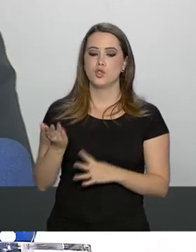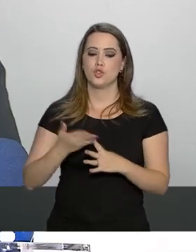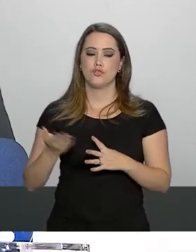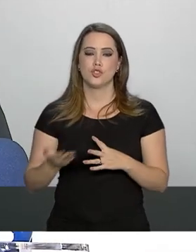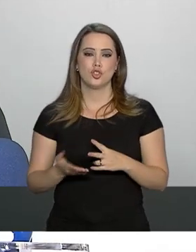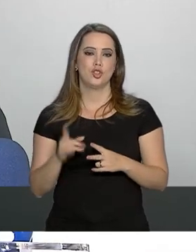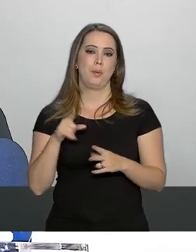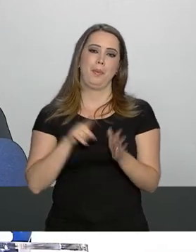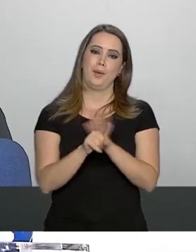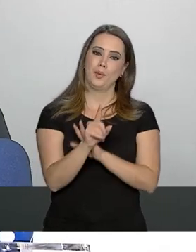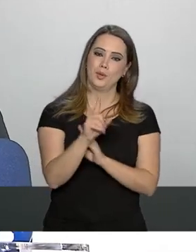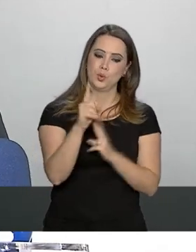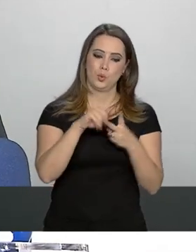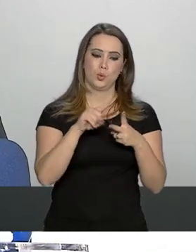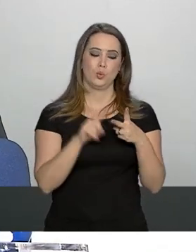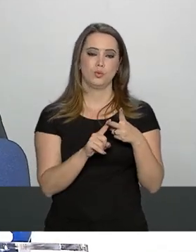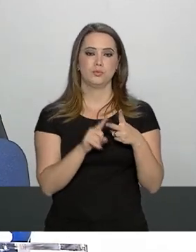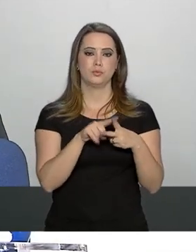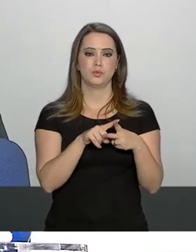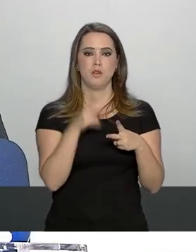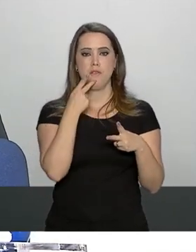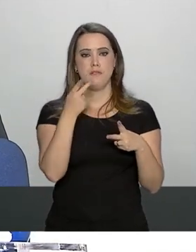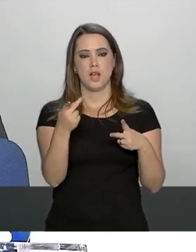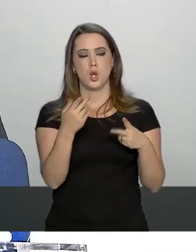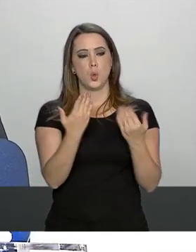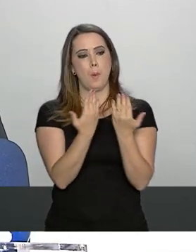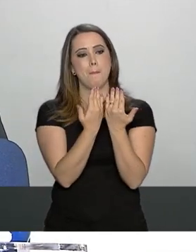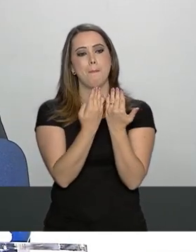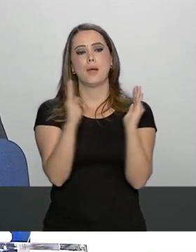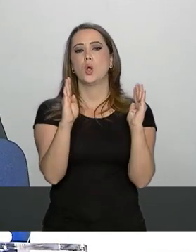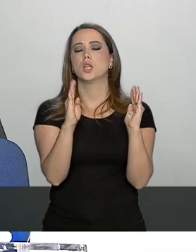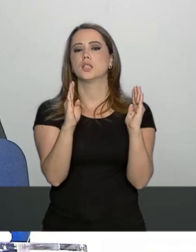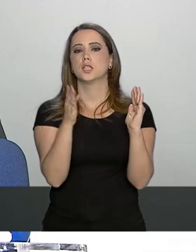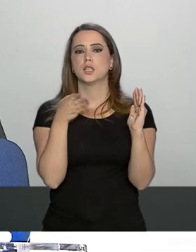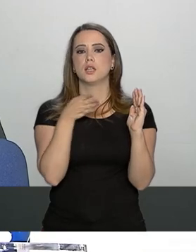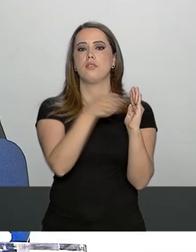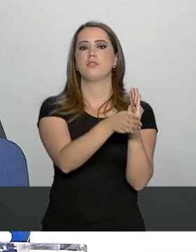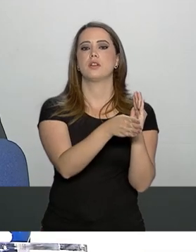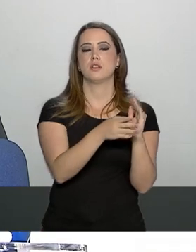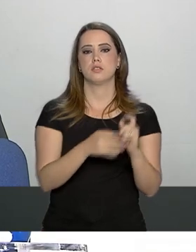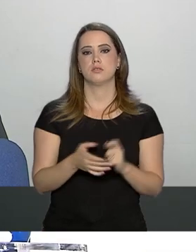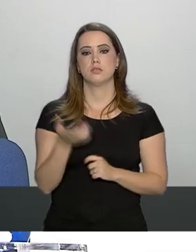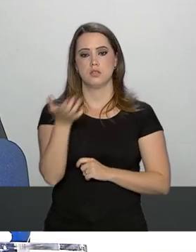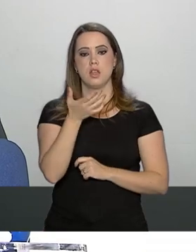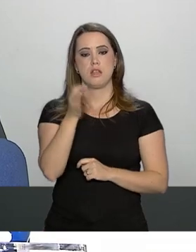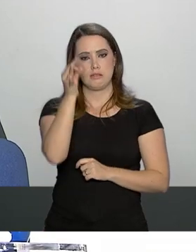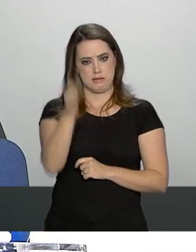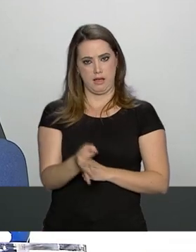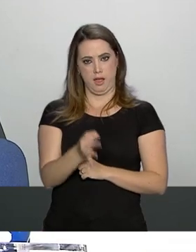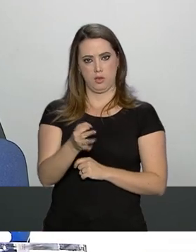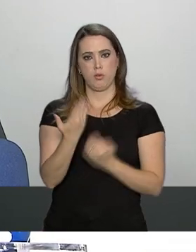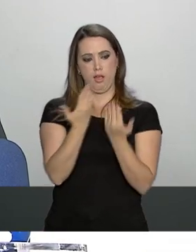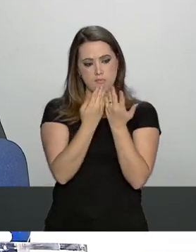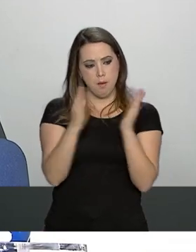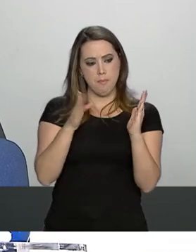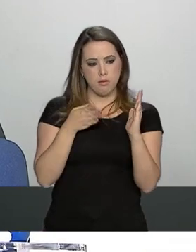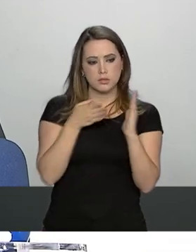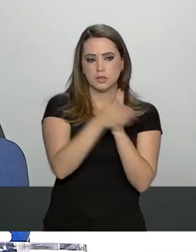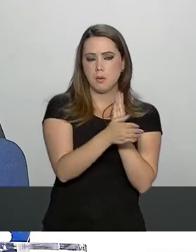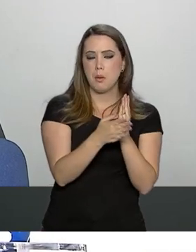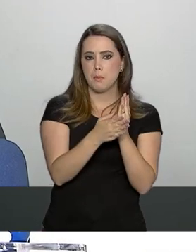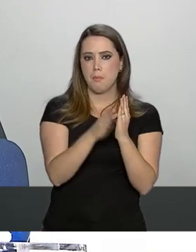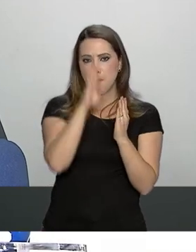mas são duas o senhor falou de porta da frente eu queria saber se isso é literal se ele pretende sair pela porta da frente mesmo e receber